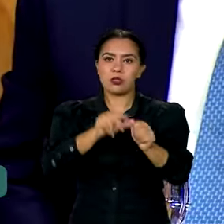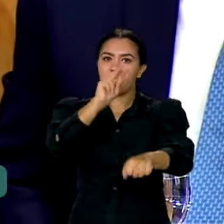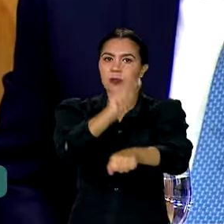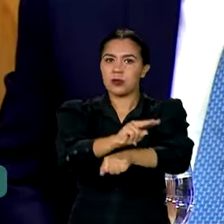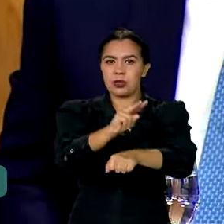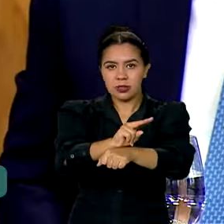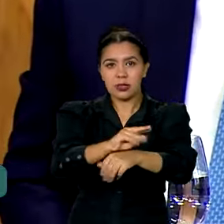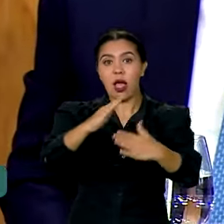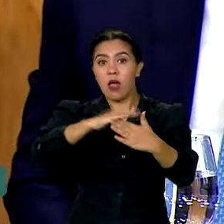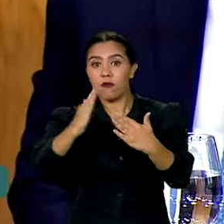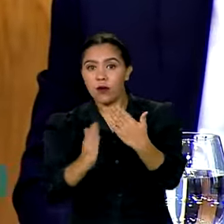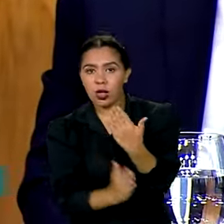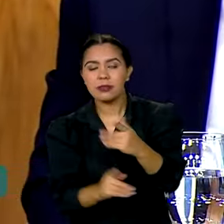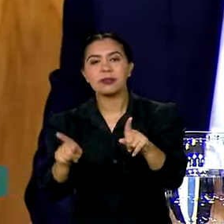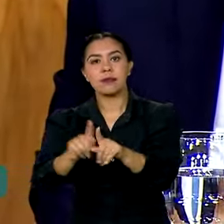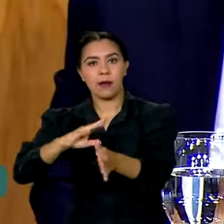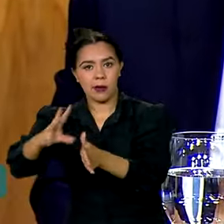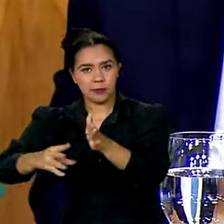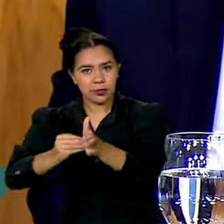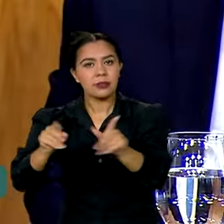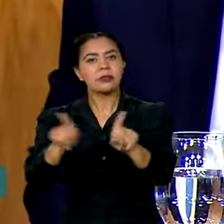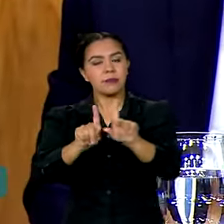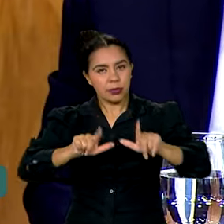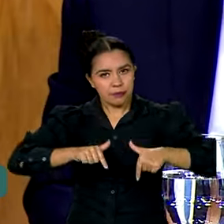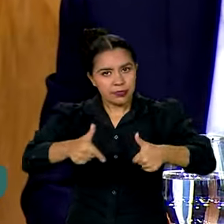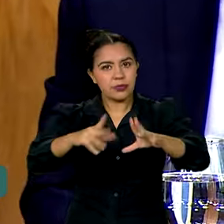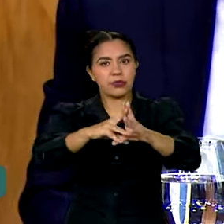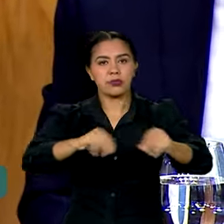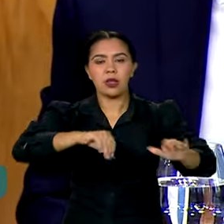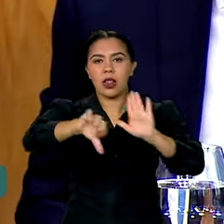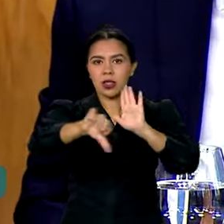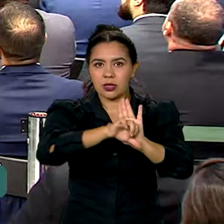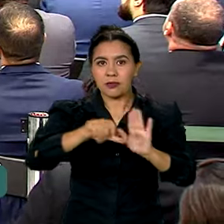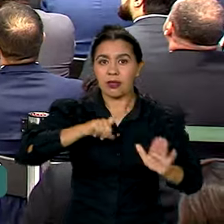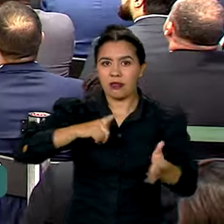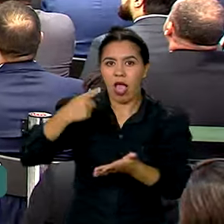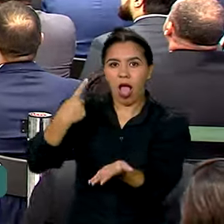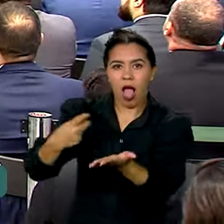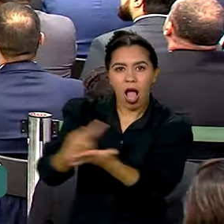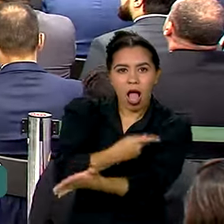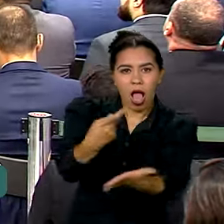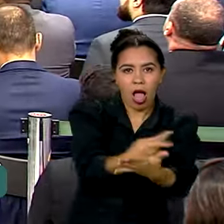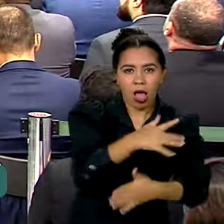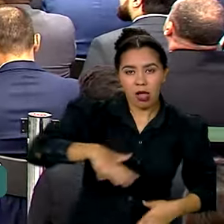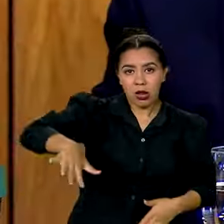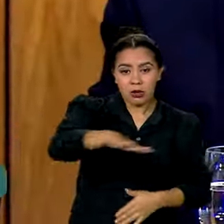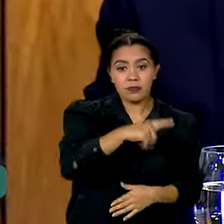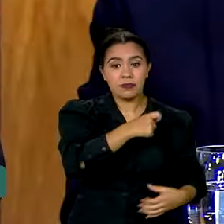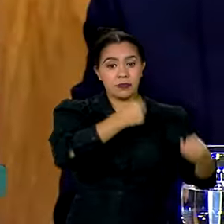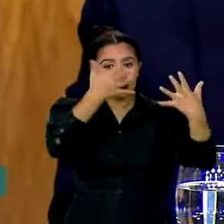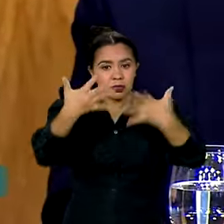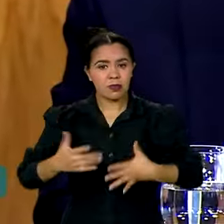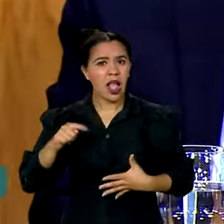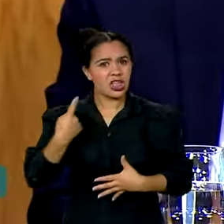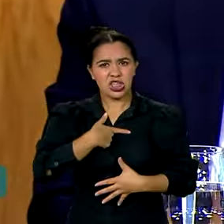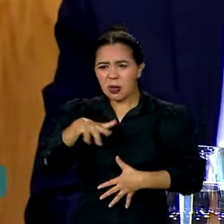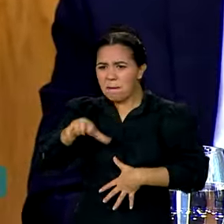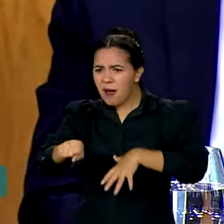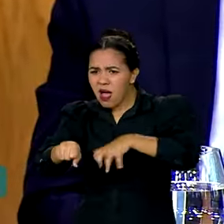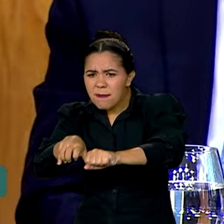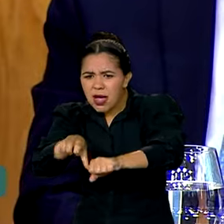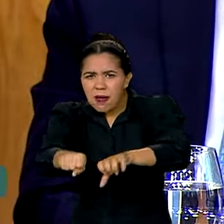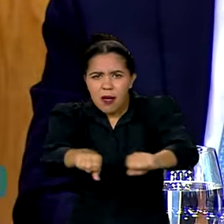de quem vive na floresta, além do combate ao crime organizado que atua na região. A gente está aprendendo que tudo o que é para